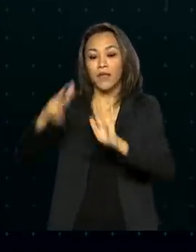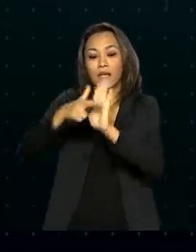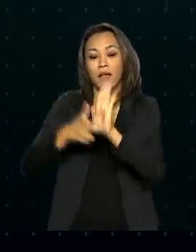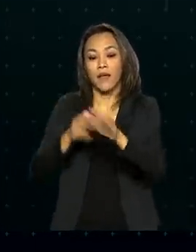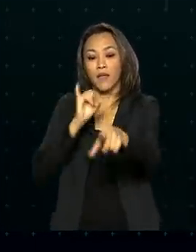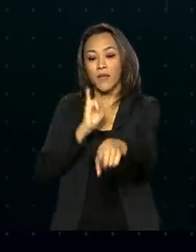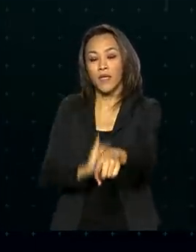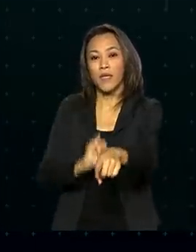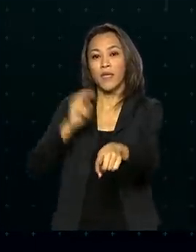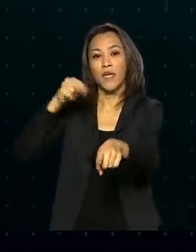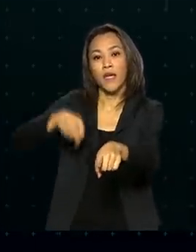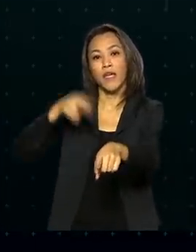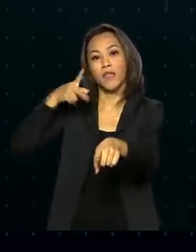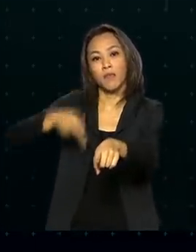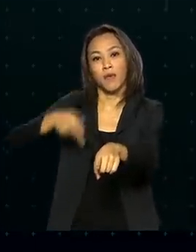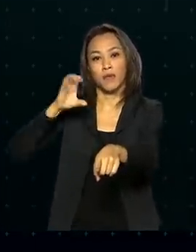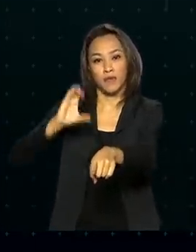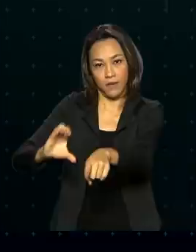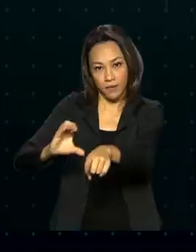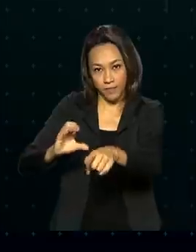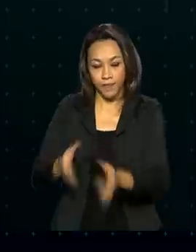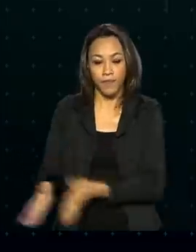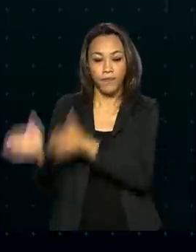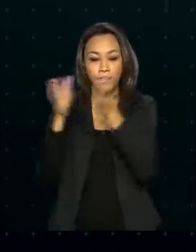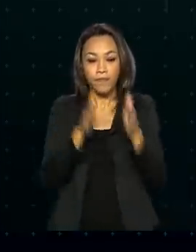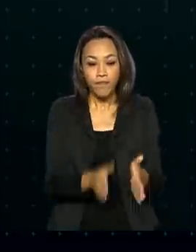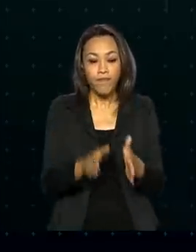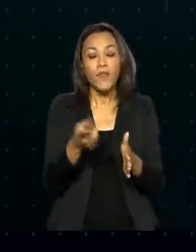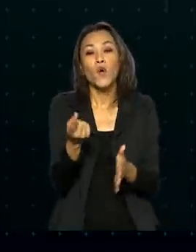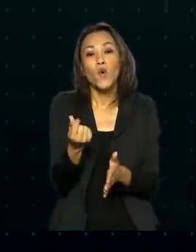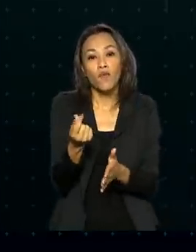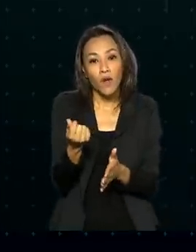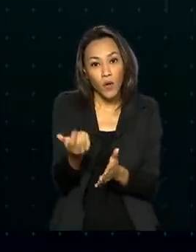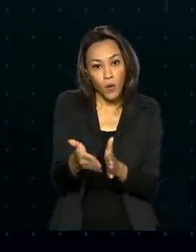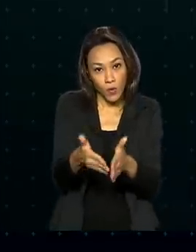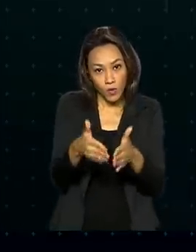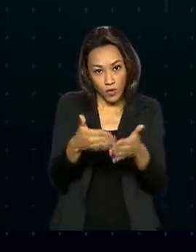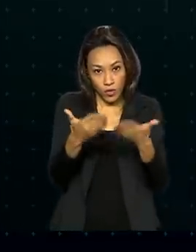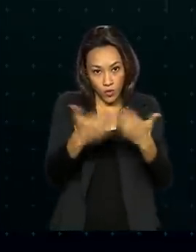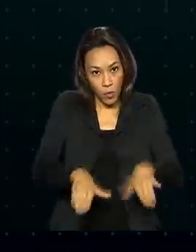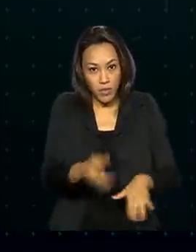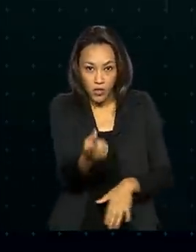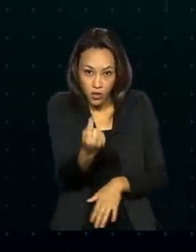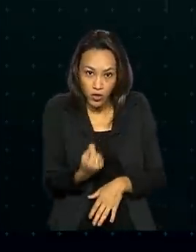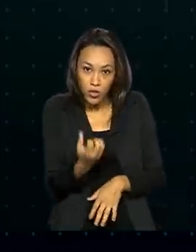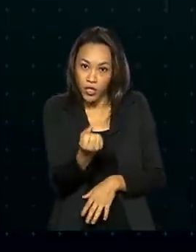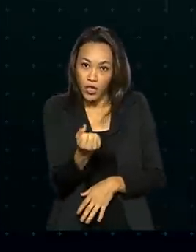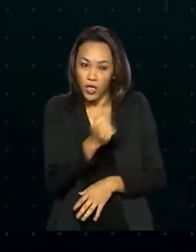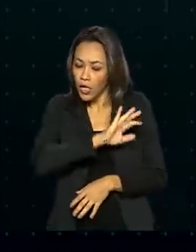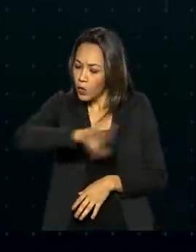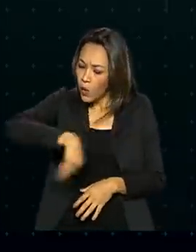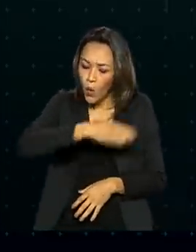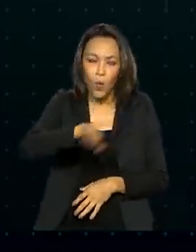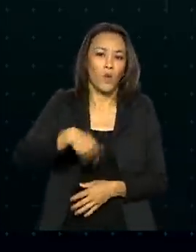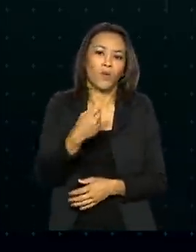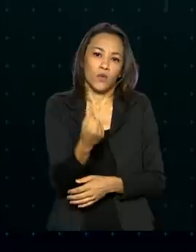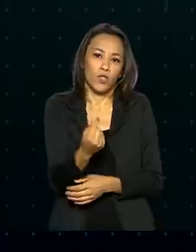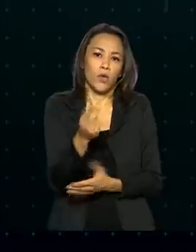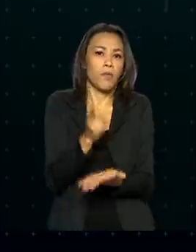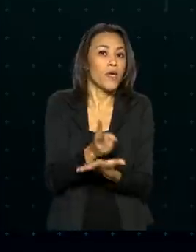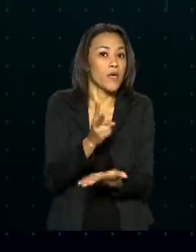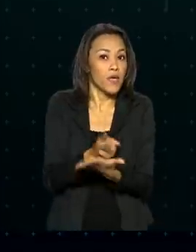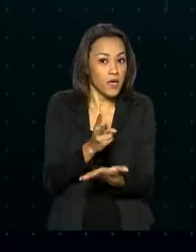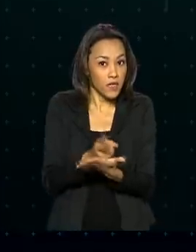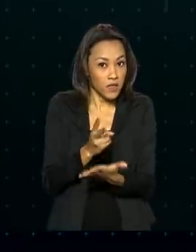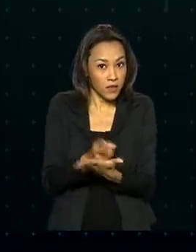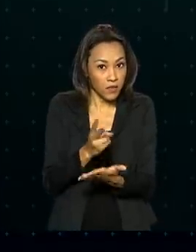o Índice Nacional de Preços ao Consumidor. A tarifa de embarque deve ser devolvida integralmente, mesmo que a passagem seja do